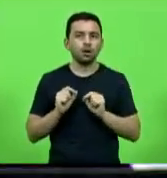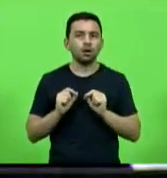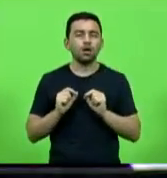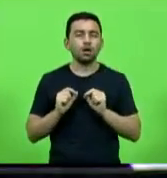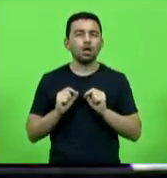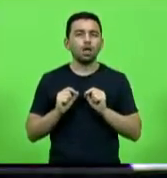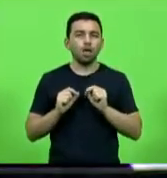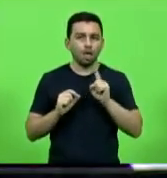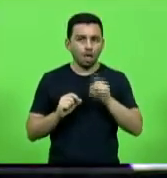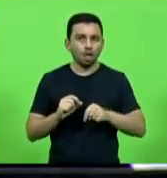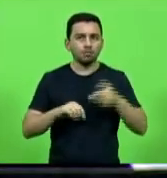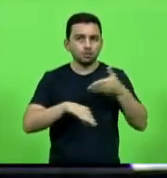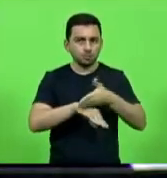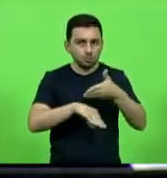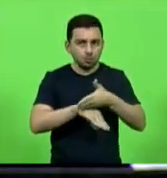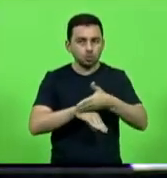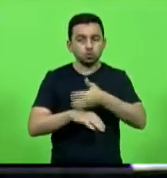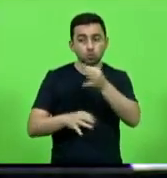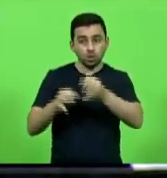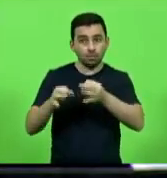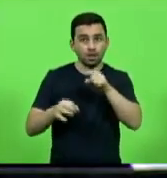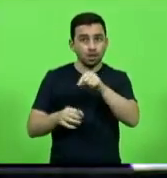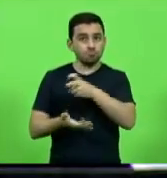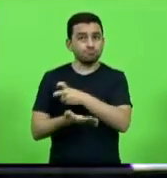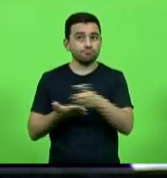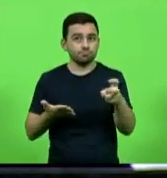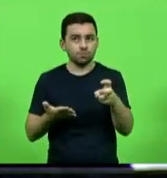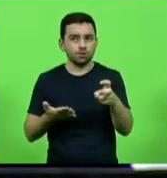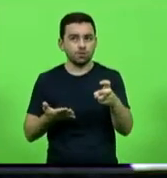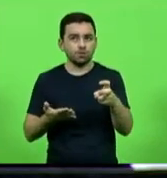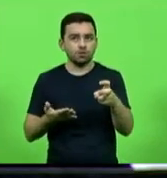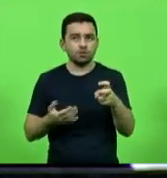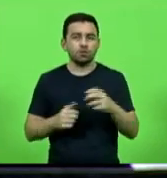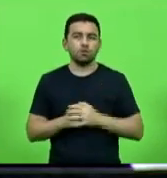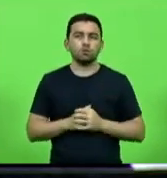misto de julgamento de impeachment o dos procuradores.